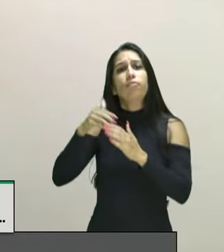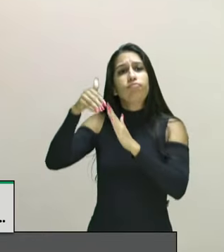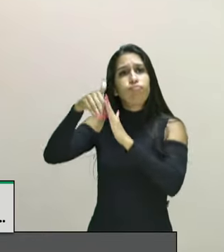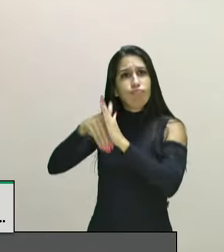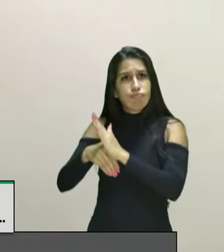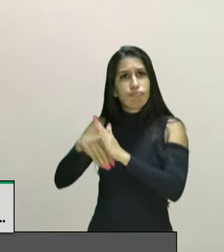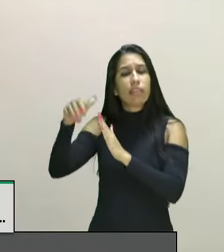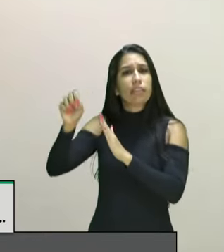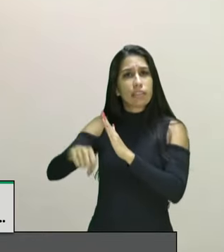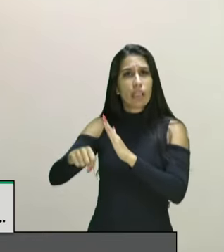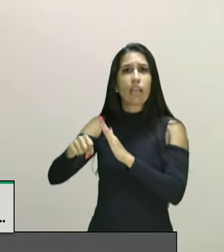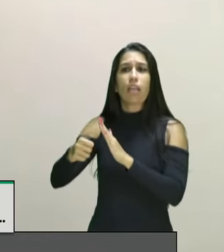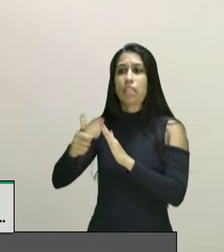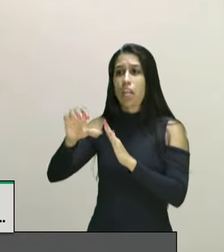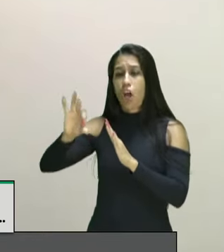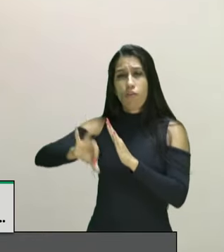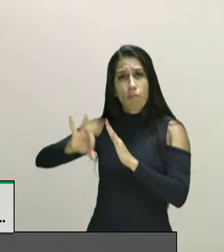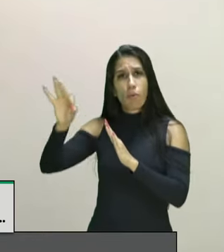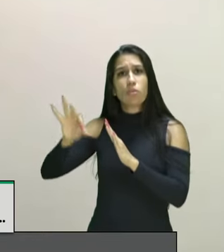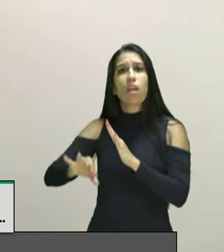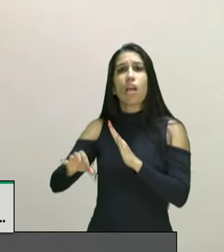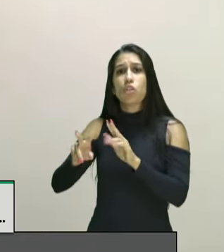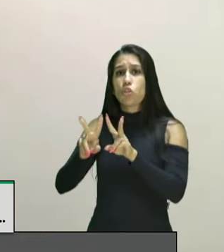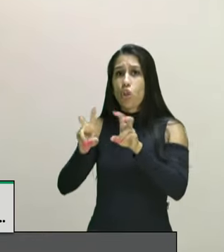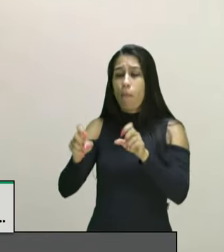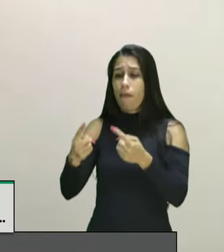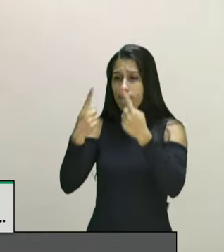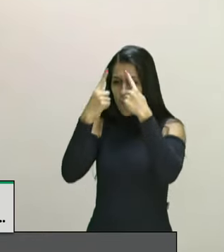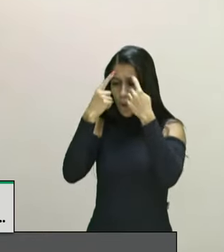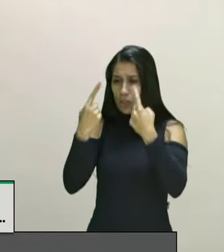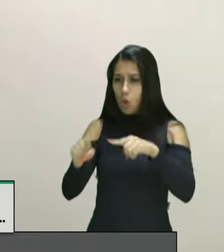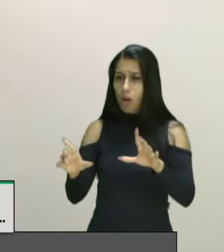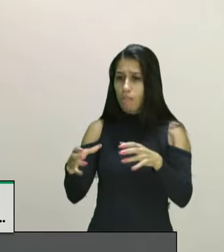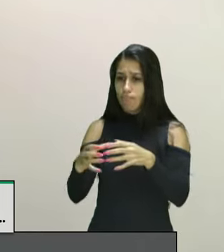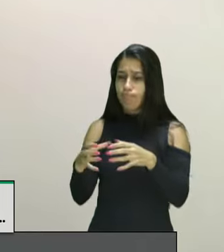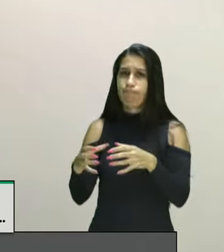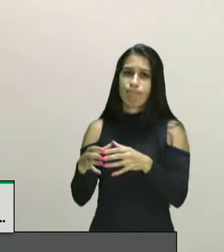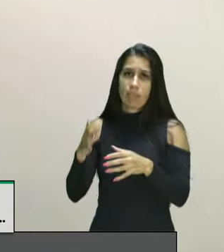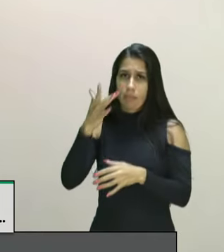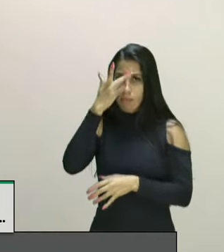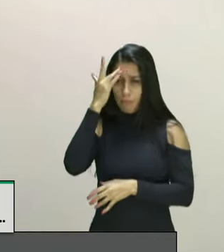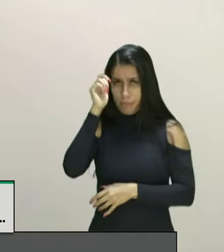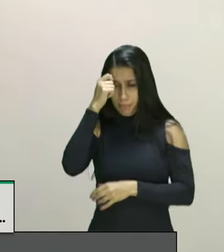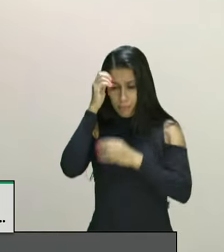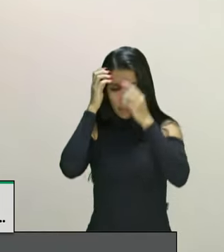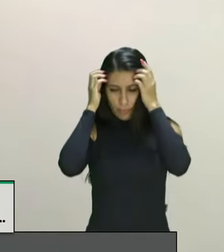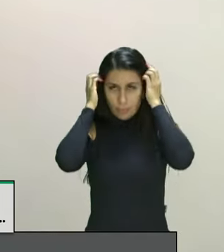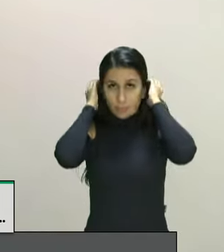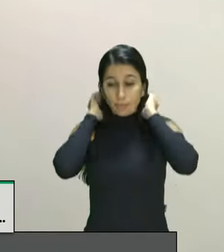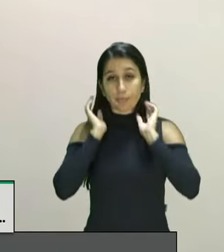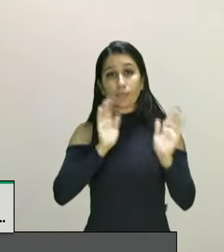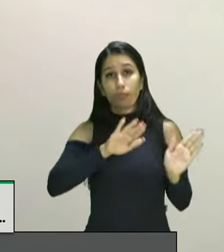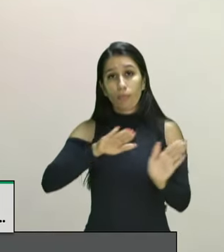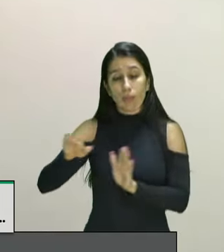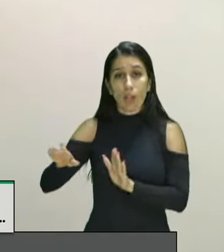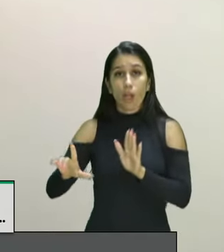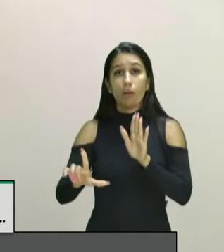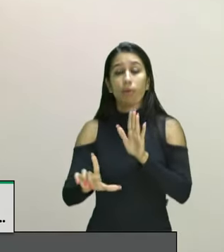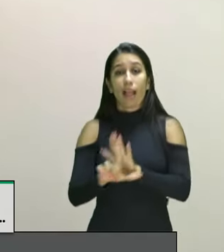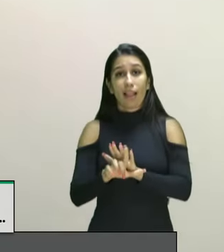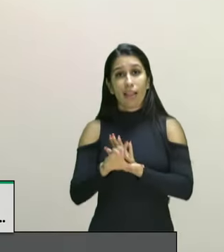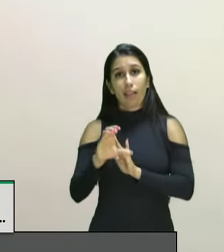aumento no passado como está provado aqui sobre a lei de cotas a lei 12.711 de 2012 também é claro o artigo 6 da lei